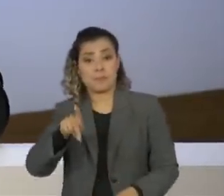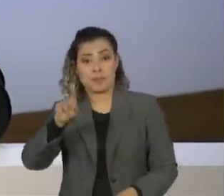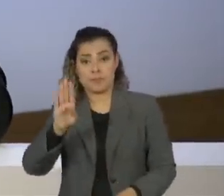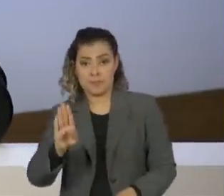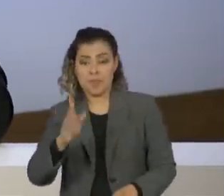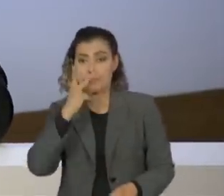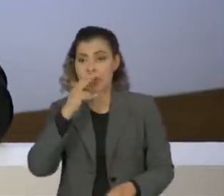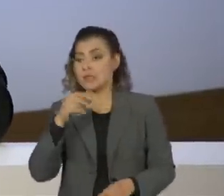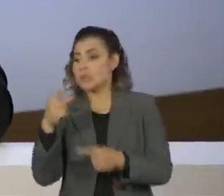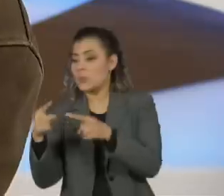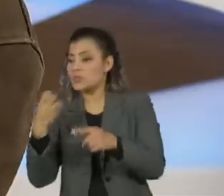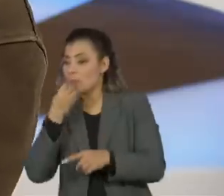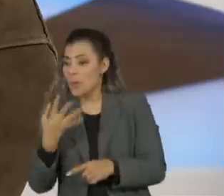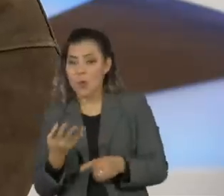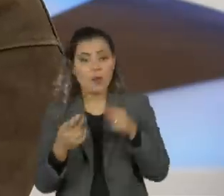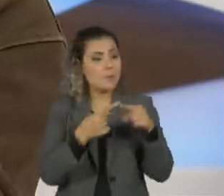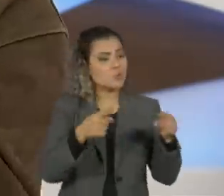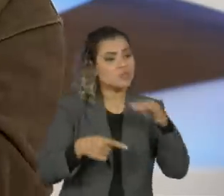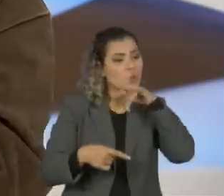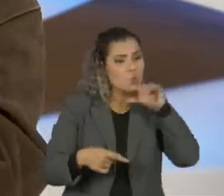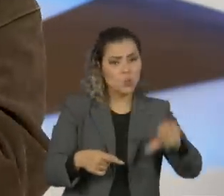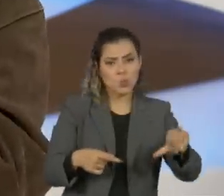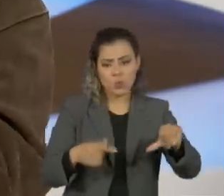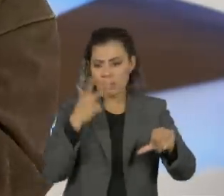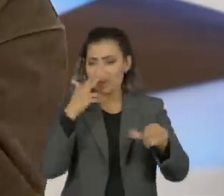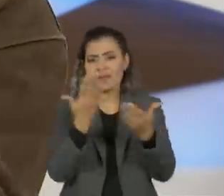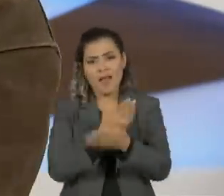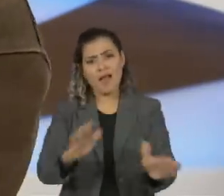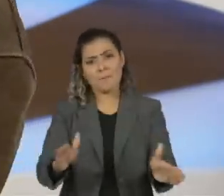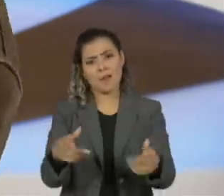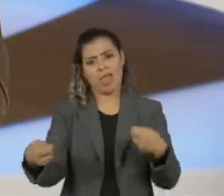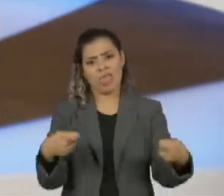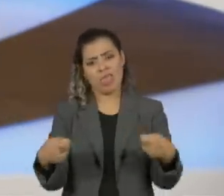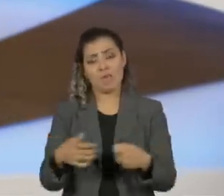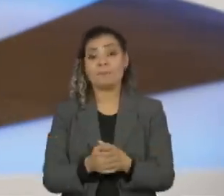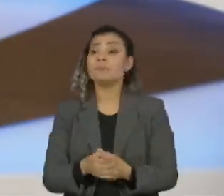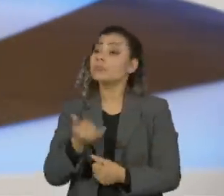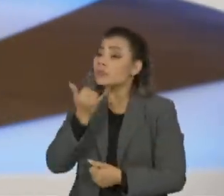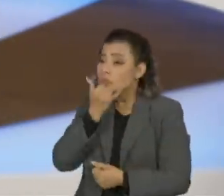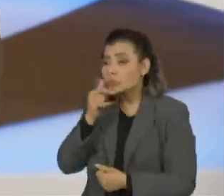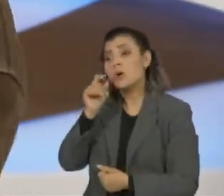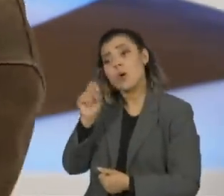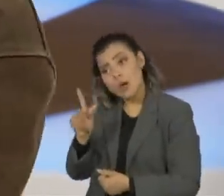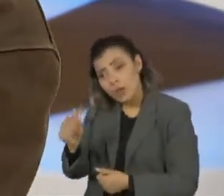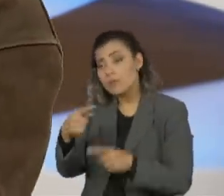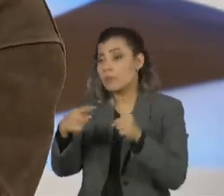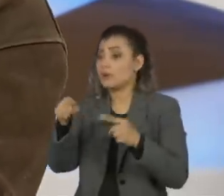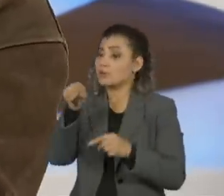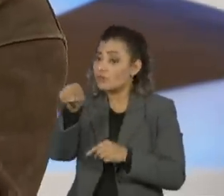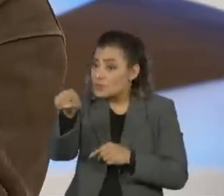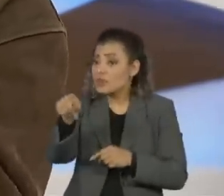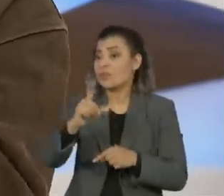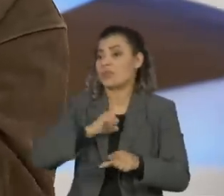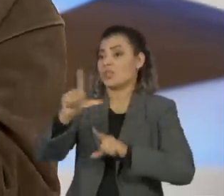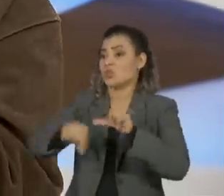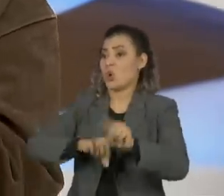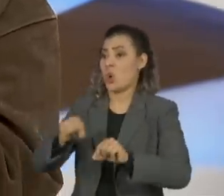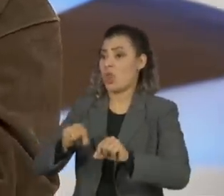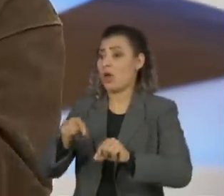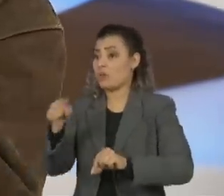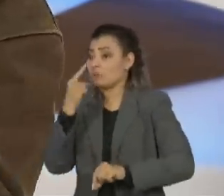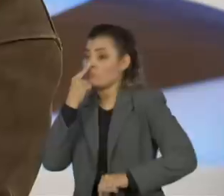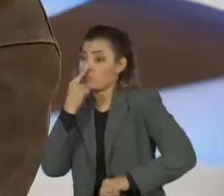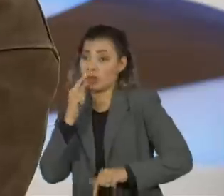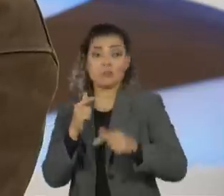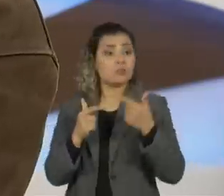boa e música ruim, Lobão? Não, não, a gente não tem que acabar com Pensa bem uma coisa, você como cidadão, nós temos preferências, evidente que